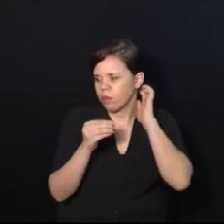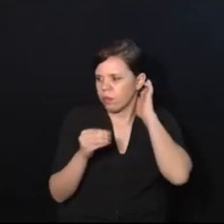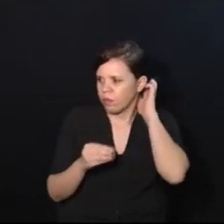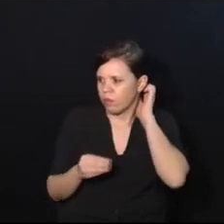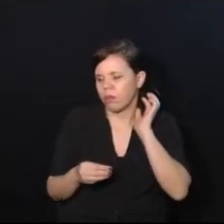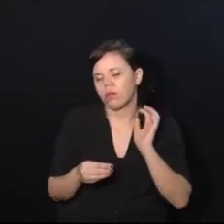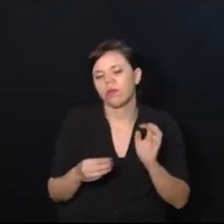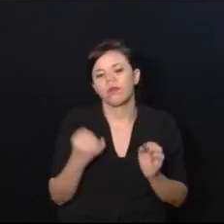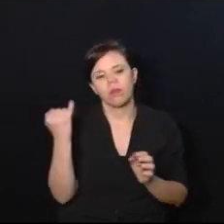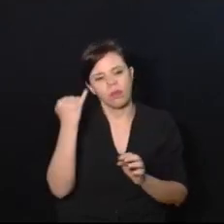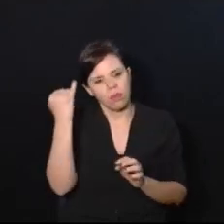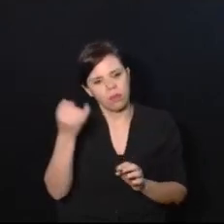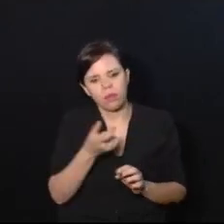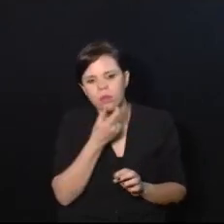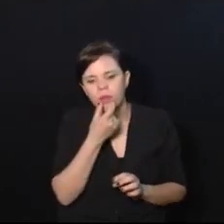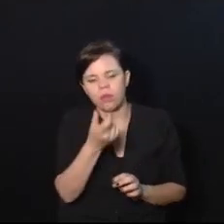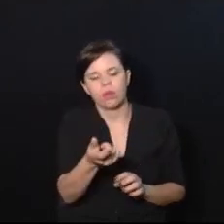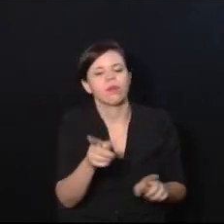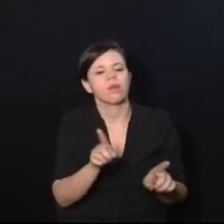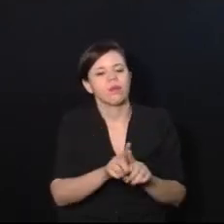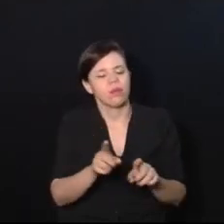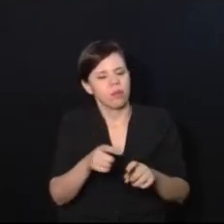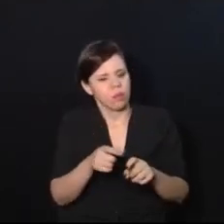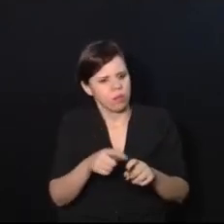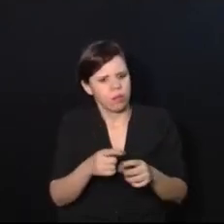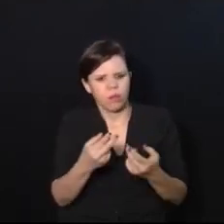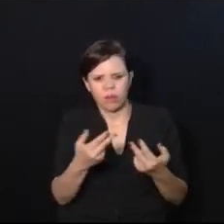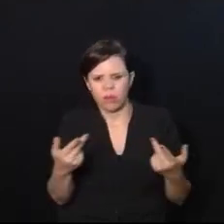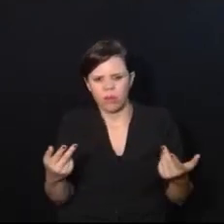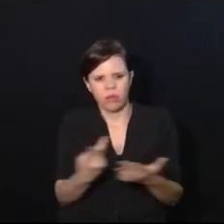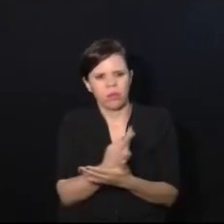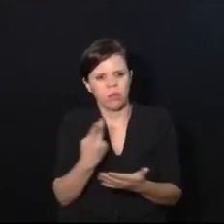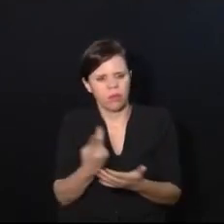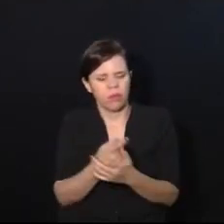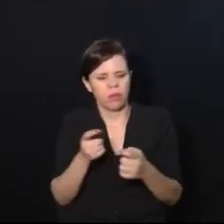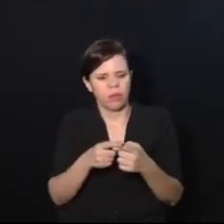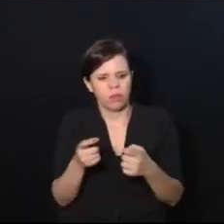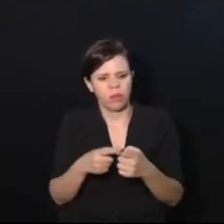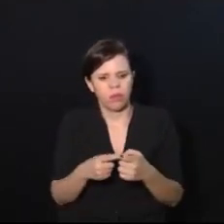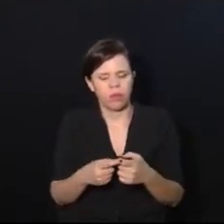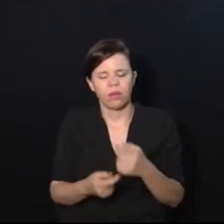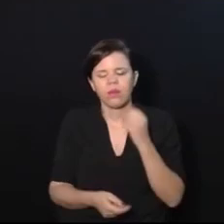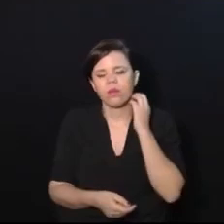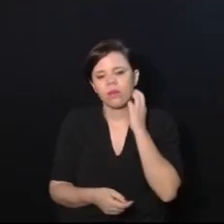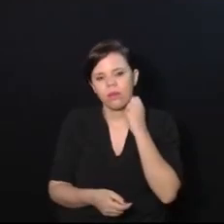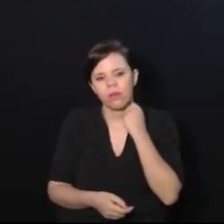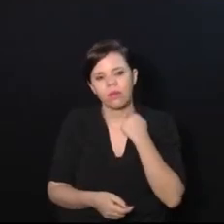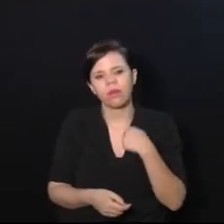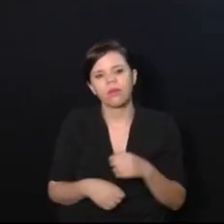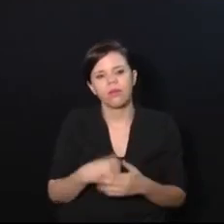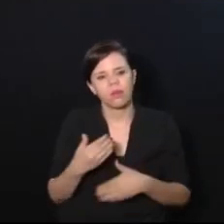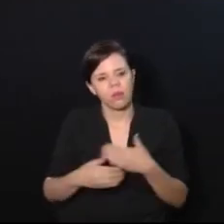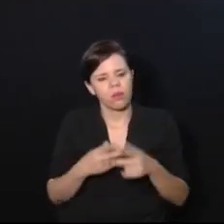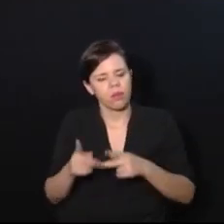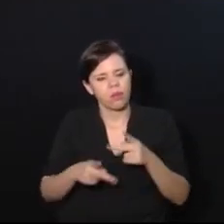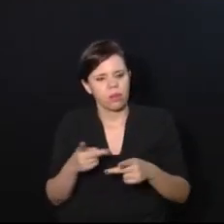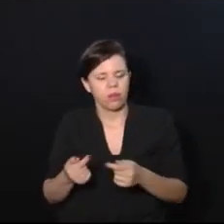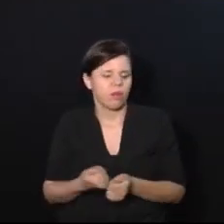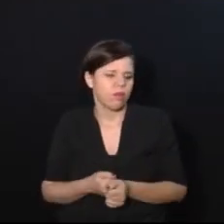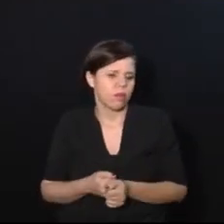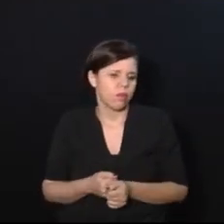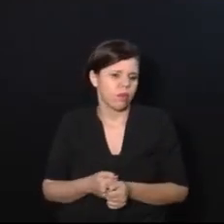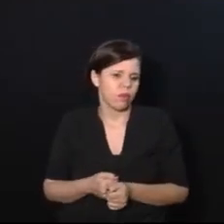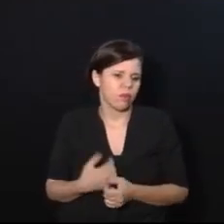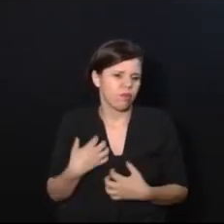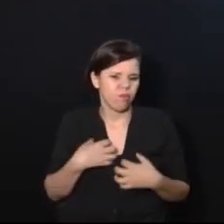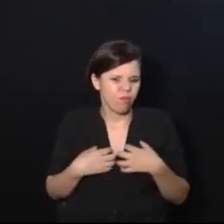médico, só que tem tanto erro de médico a vida inteira, levando pessoas a ficarem até